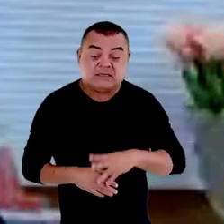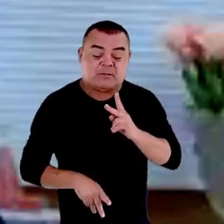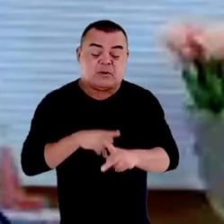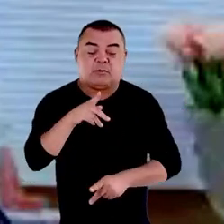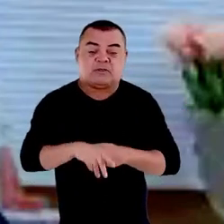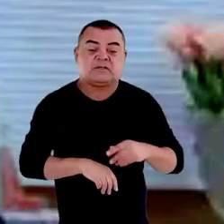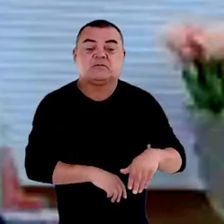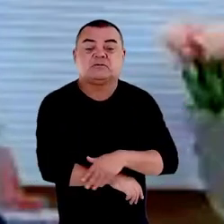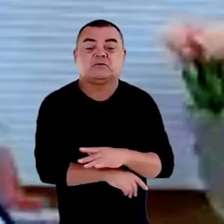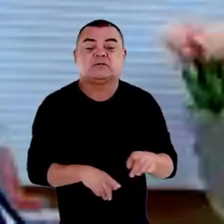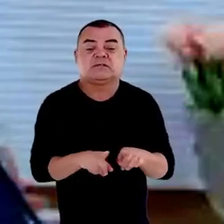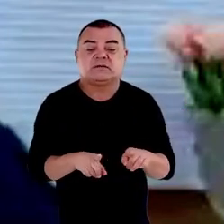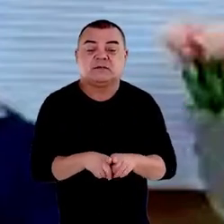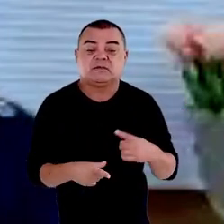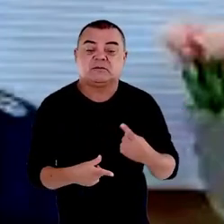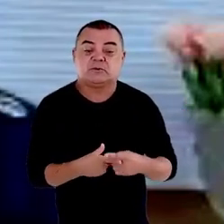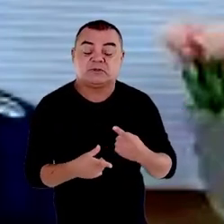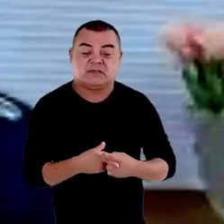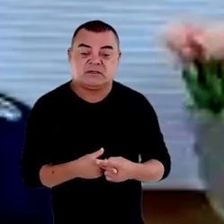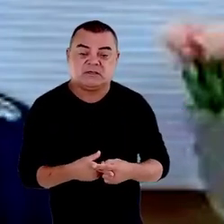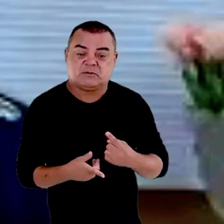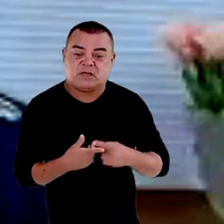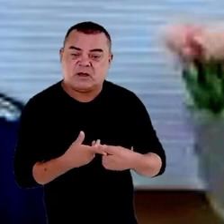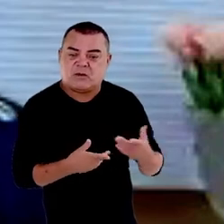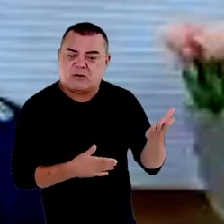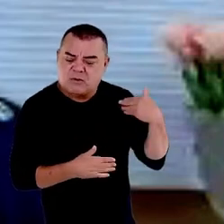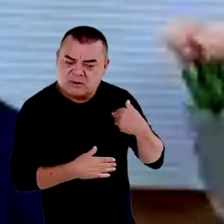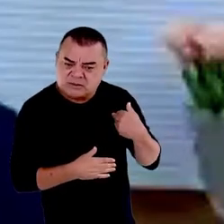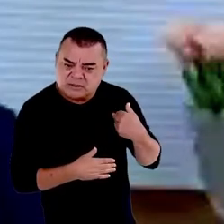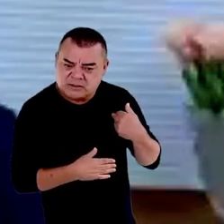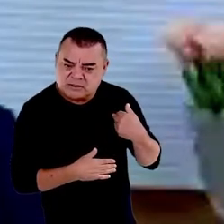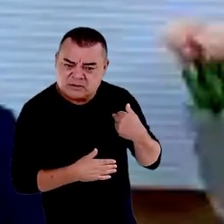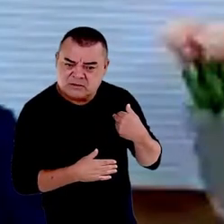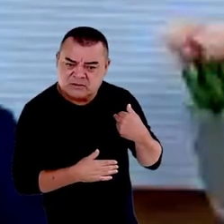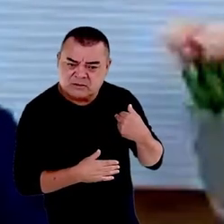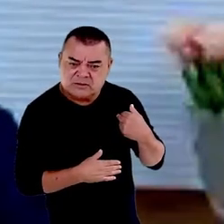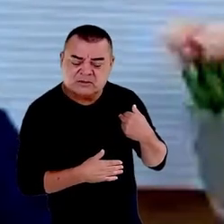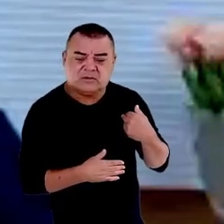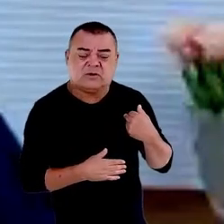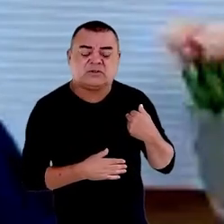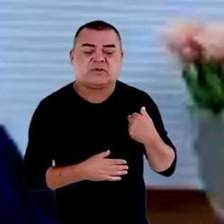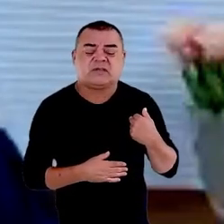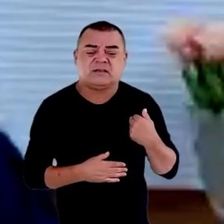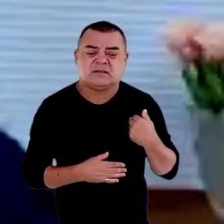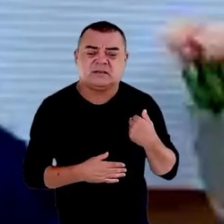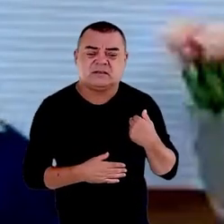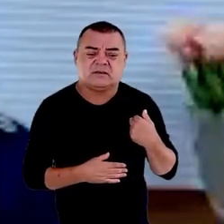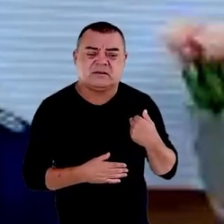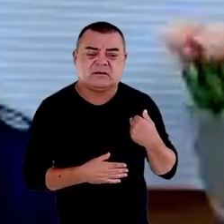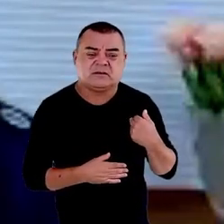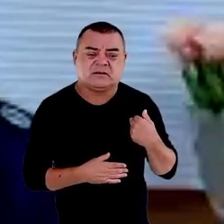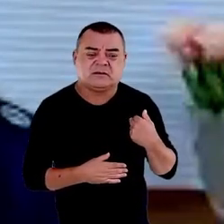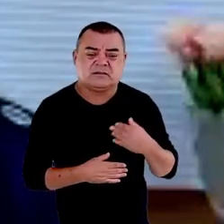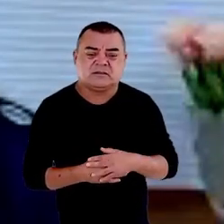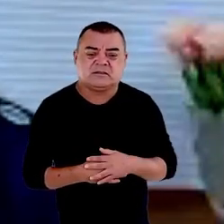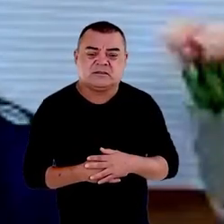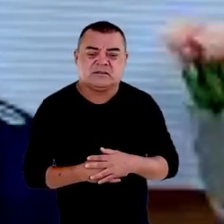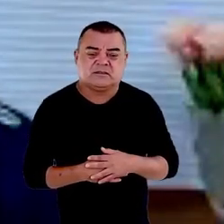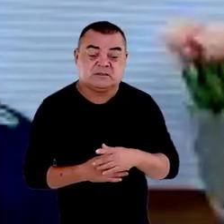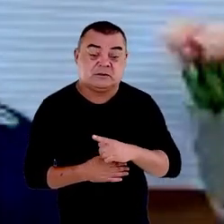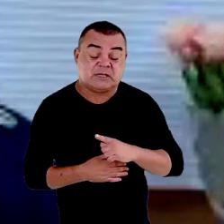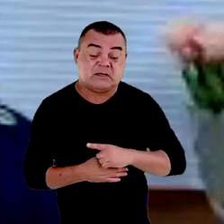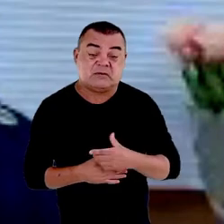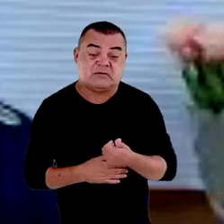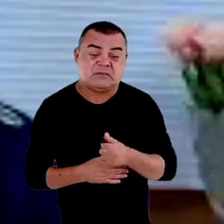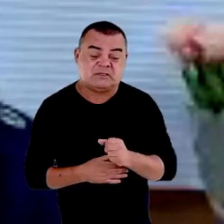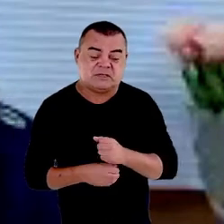rua também porque ontem entrei no MP tenho apenas 20 anos de carreira mas tenho homens e mulheres que